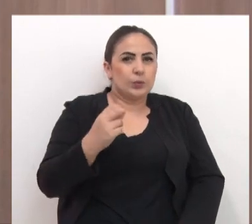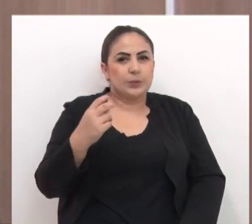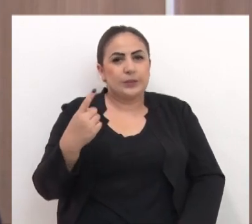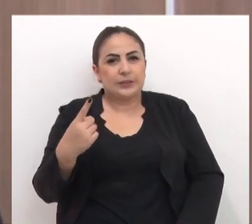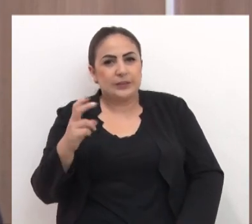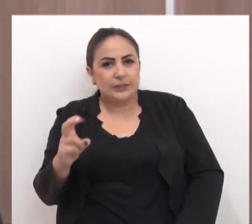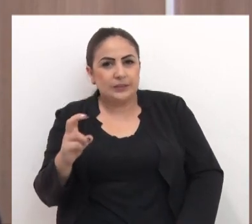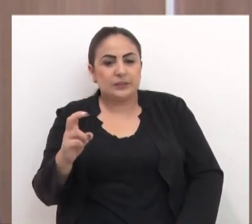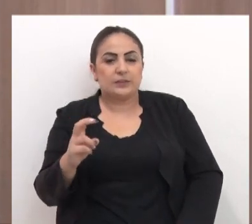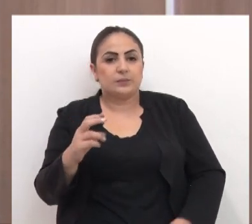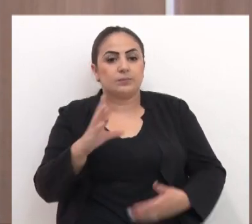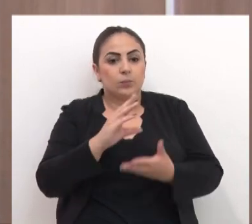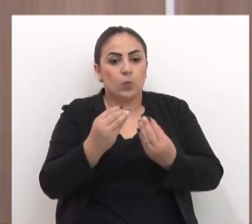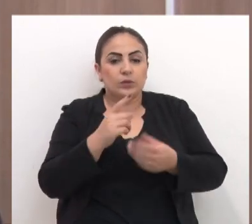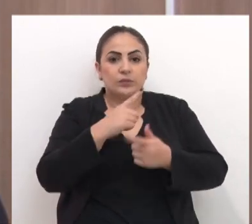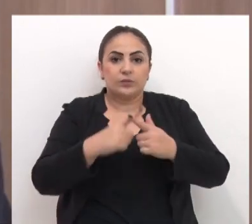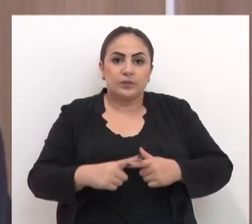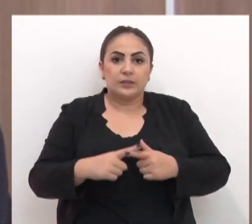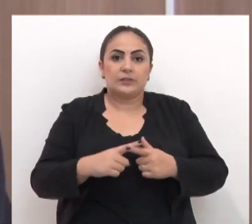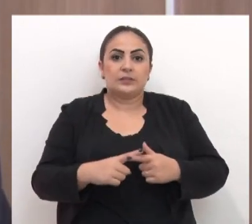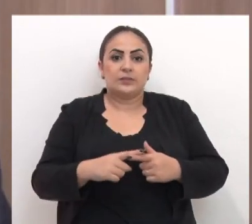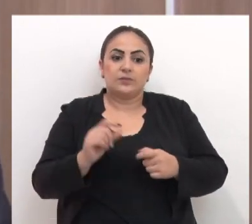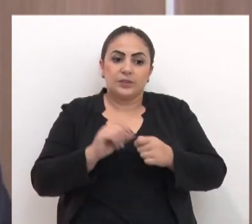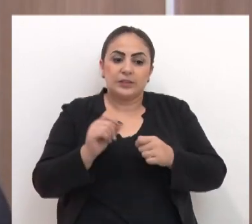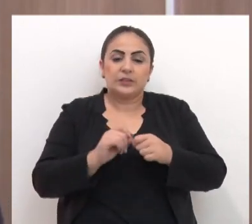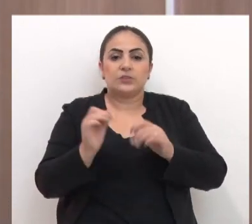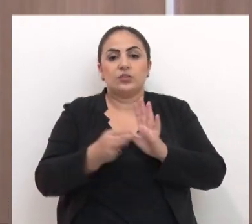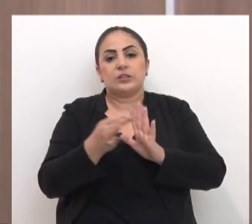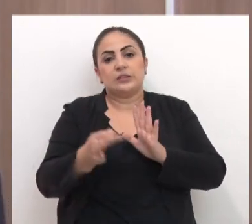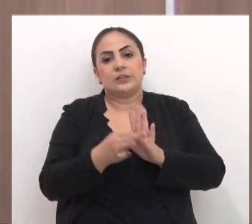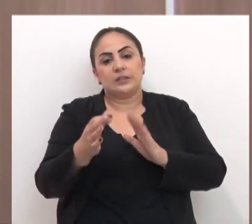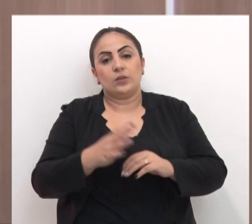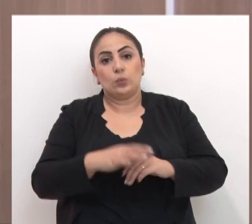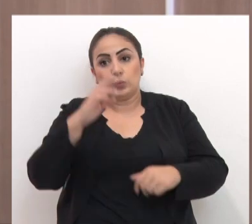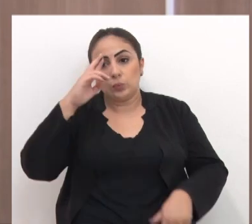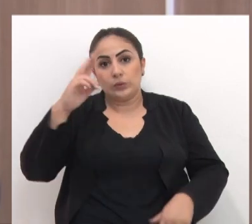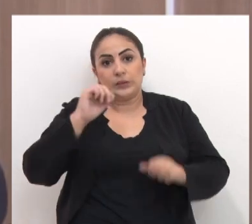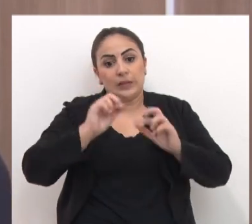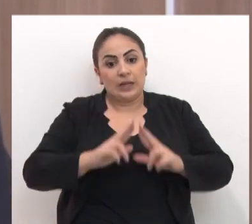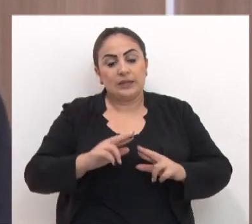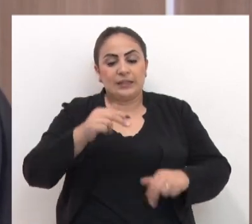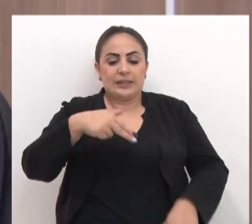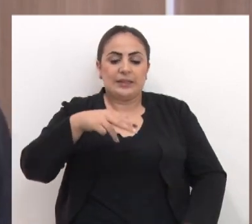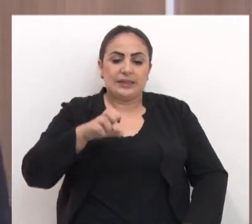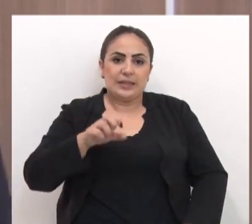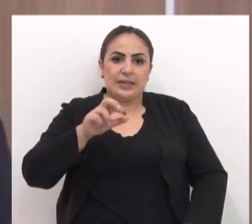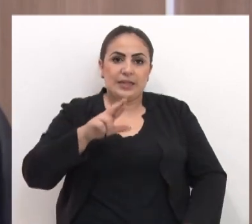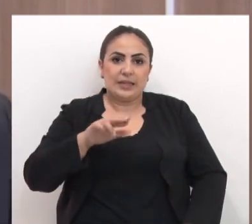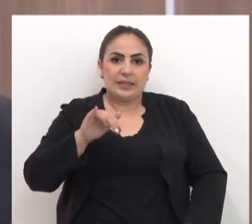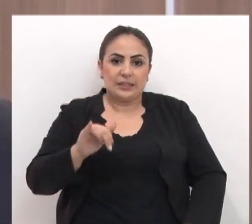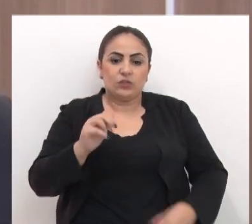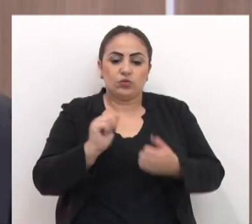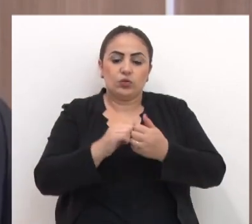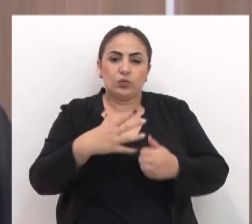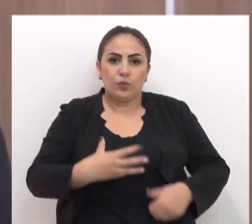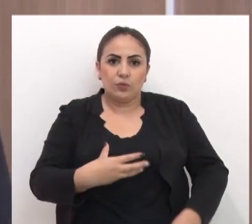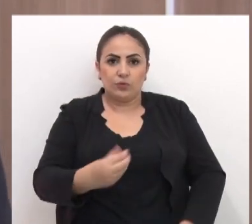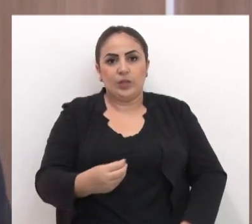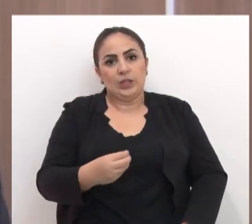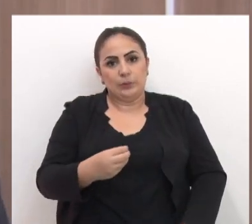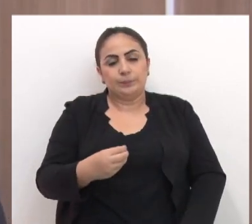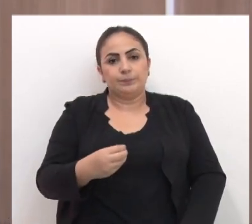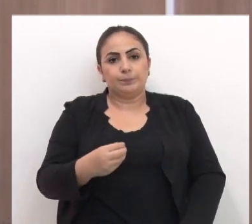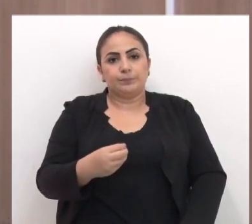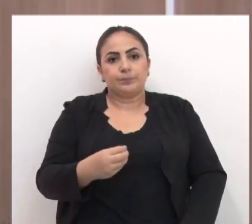2015 e por várias vezes o CMDI acabava fazendo algumas indicações e o proprietário da área o seu Nery Fuchs juntamente com